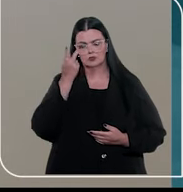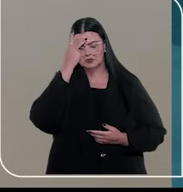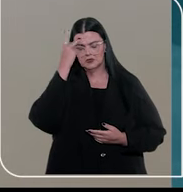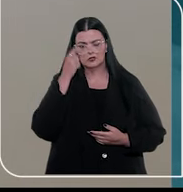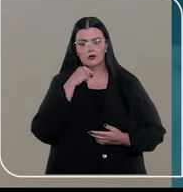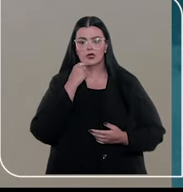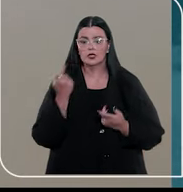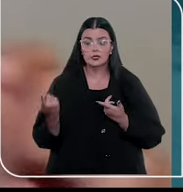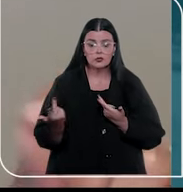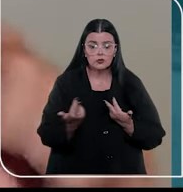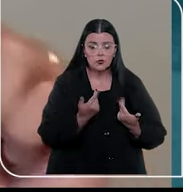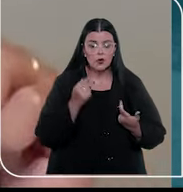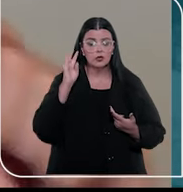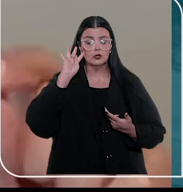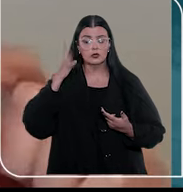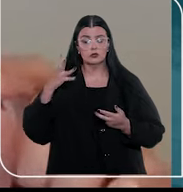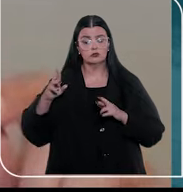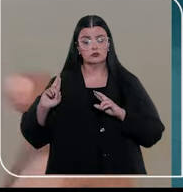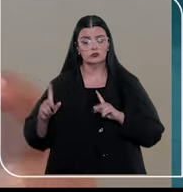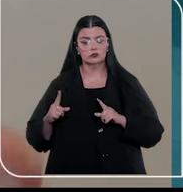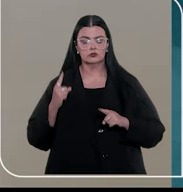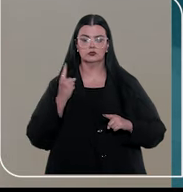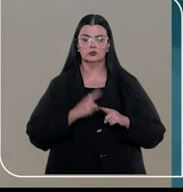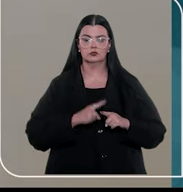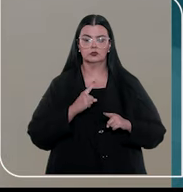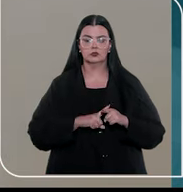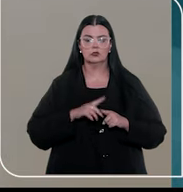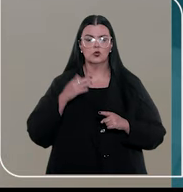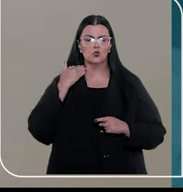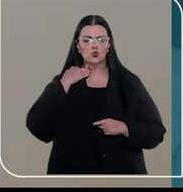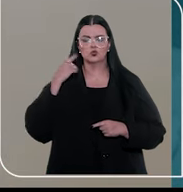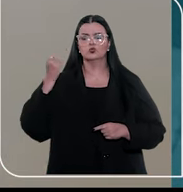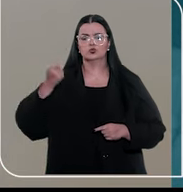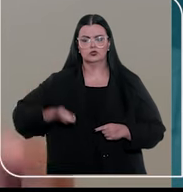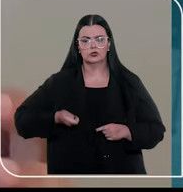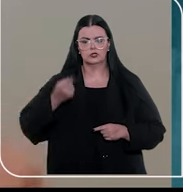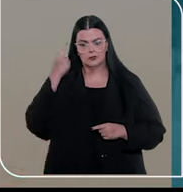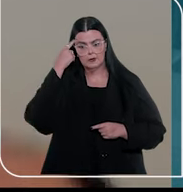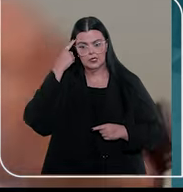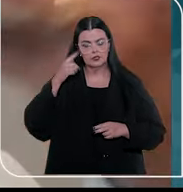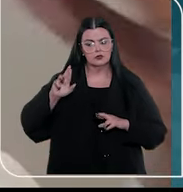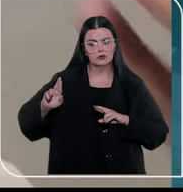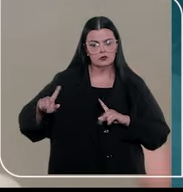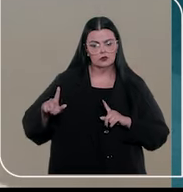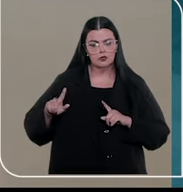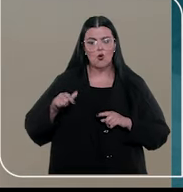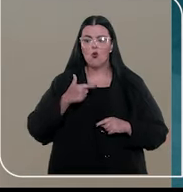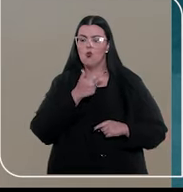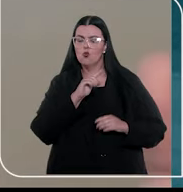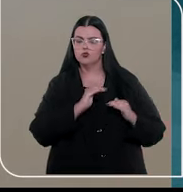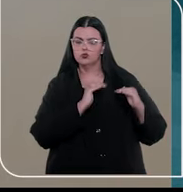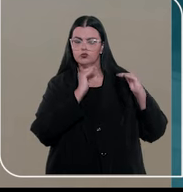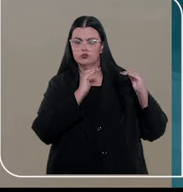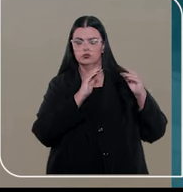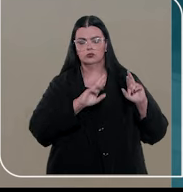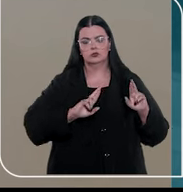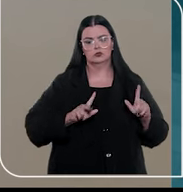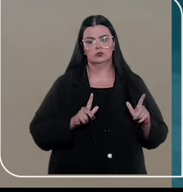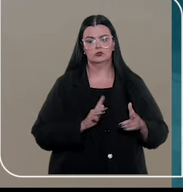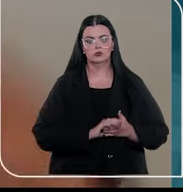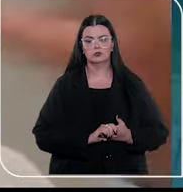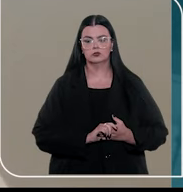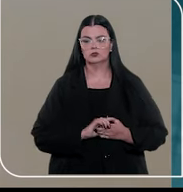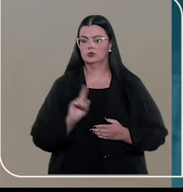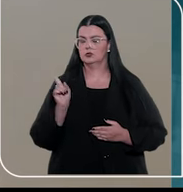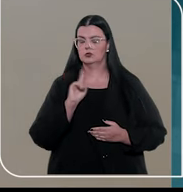idêntica, tenha decisões diferentes porque um determinado juiz pensa de uma forma e um outro magistrado pensa de outra.